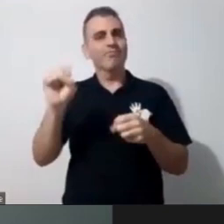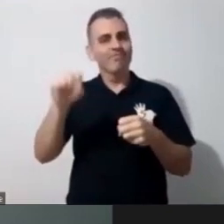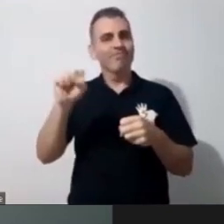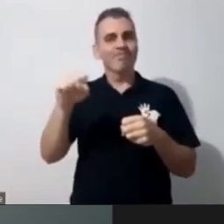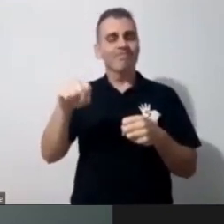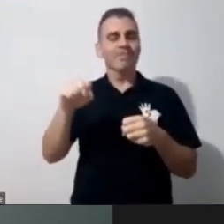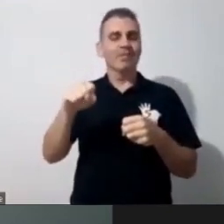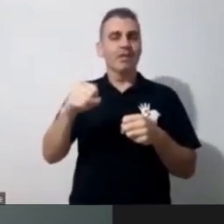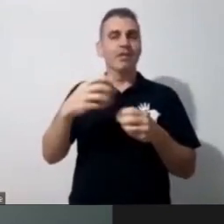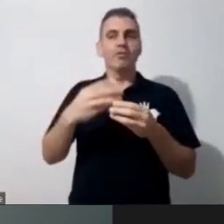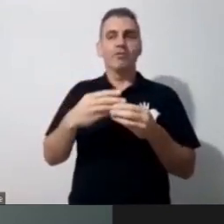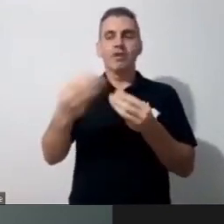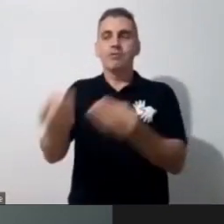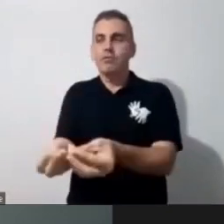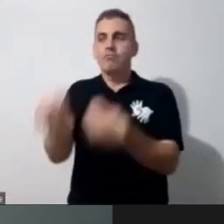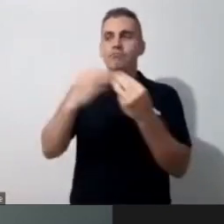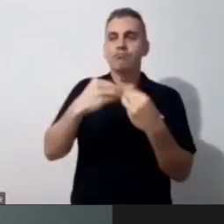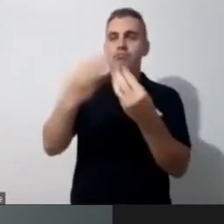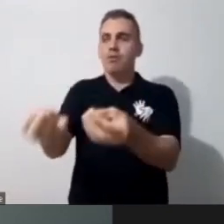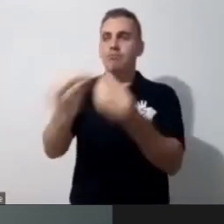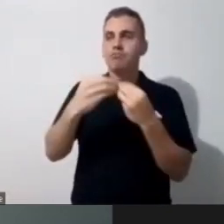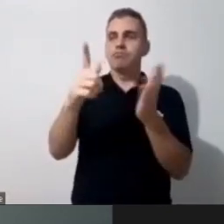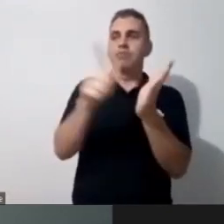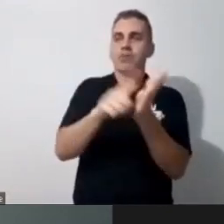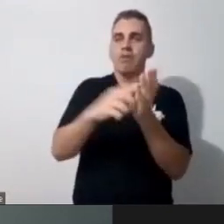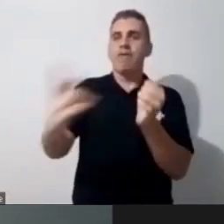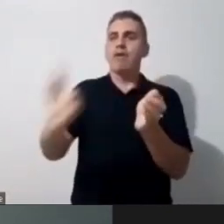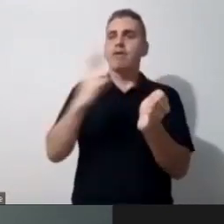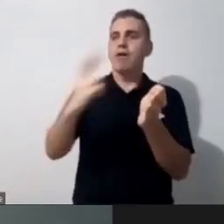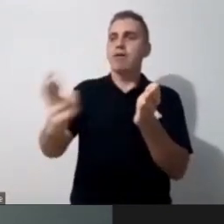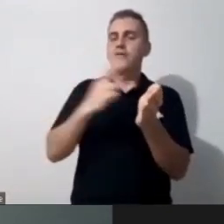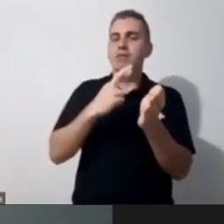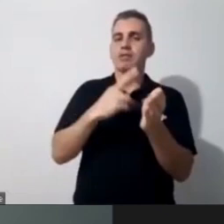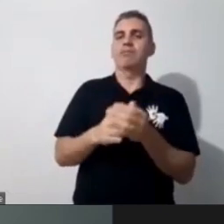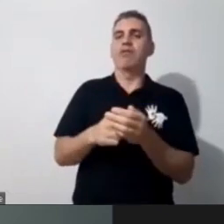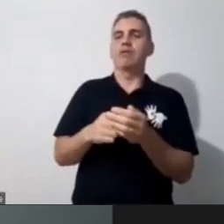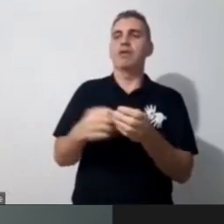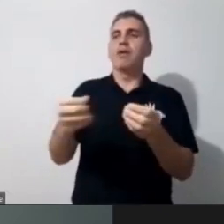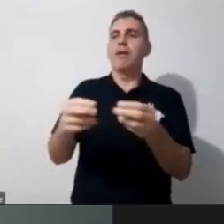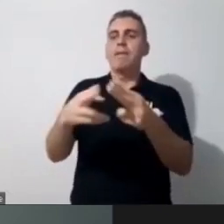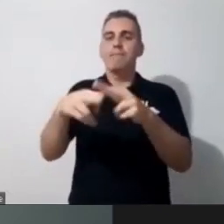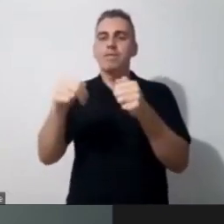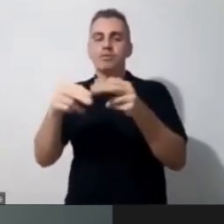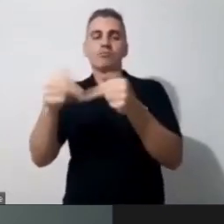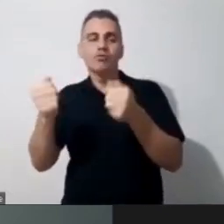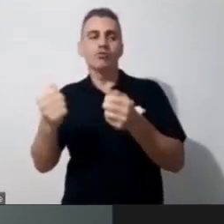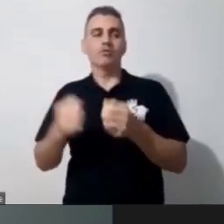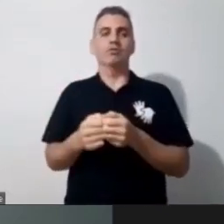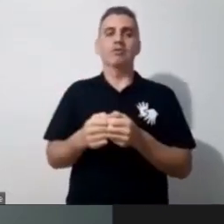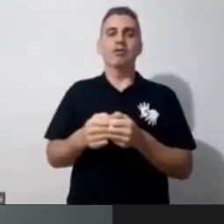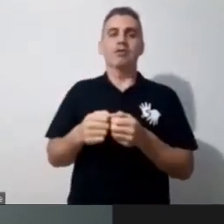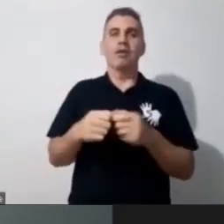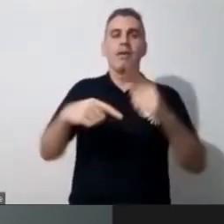continuaram, e a gente continuou dando continuidade a todos os projetos, mesmo a escola não estando aberta